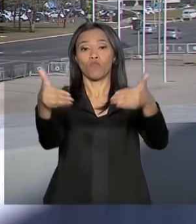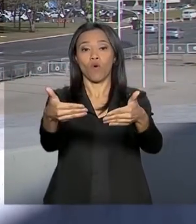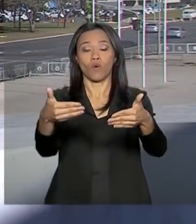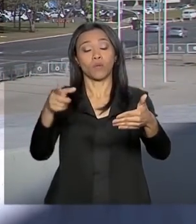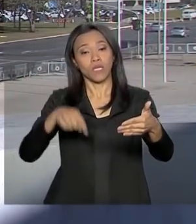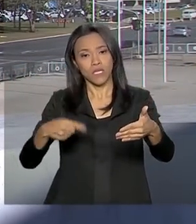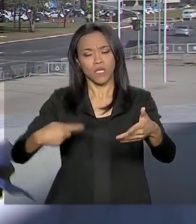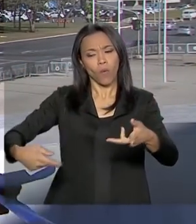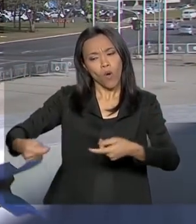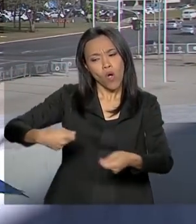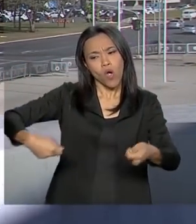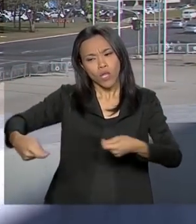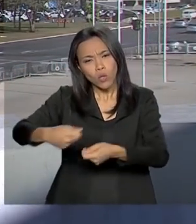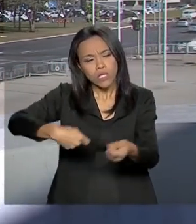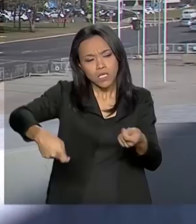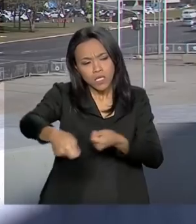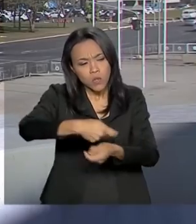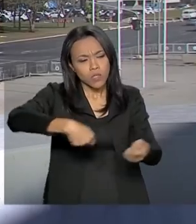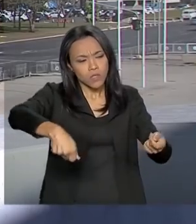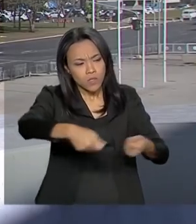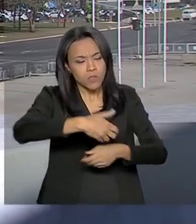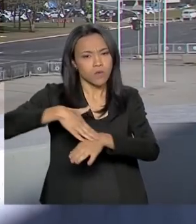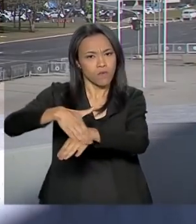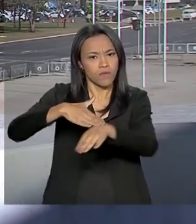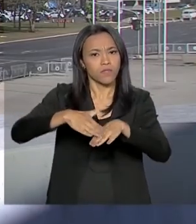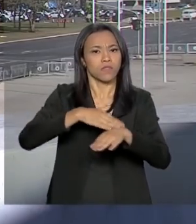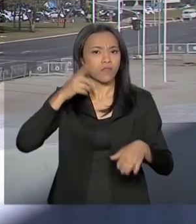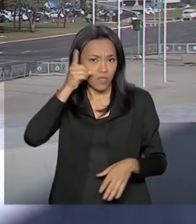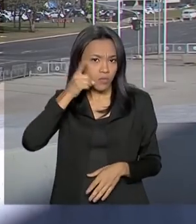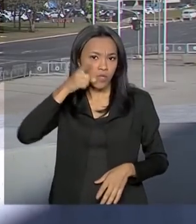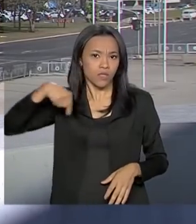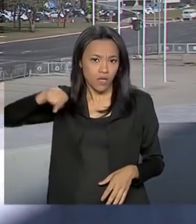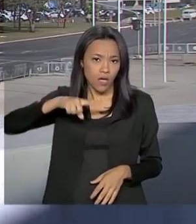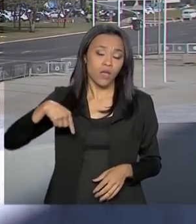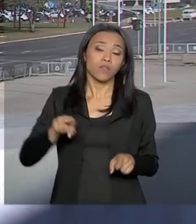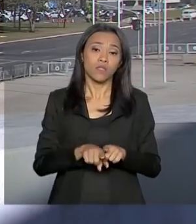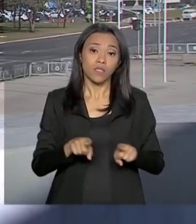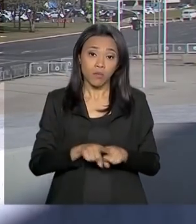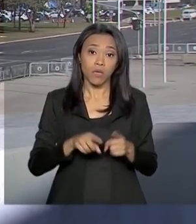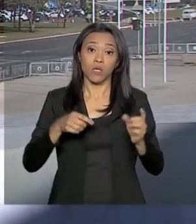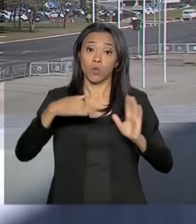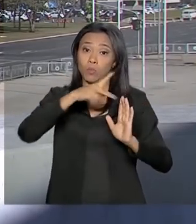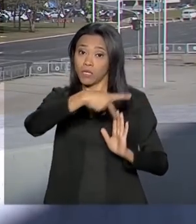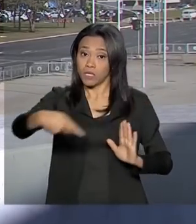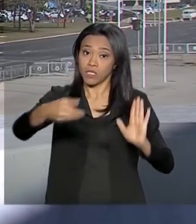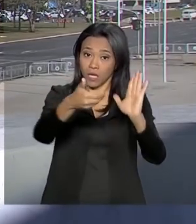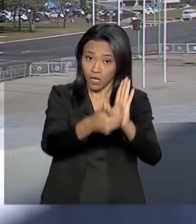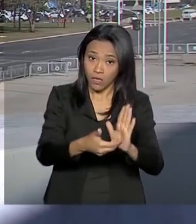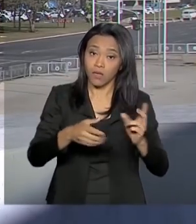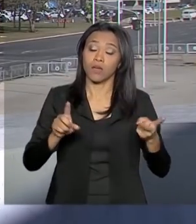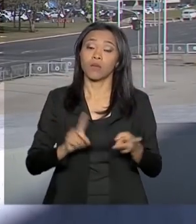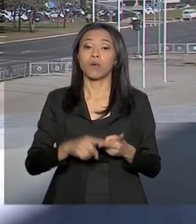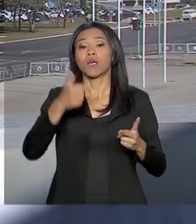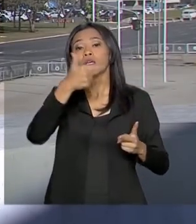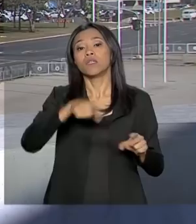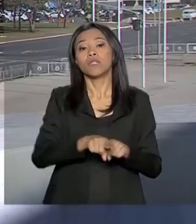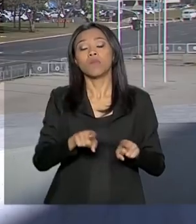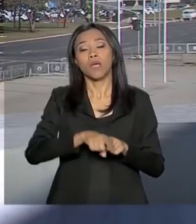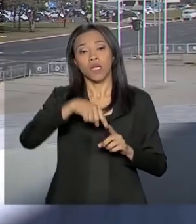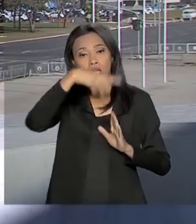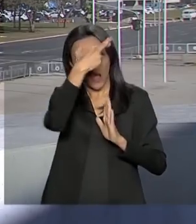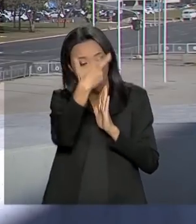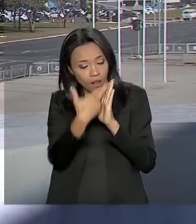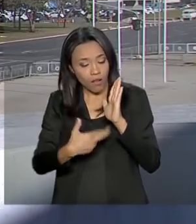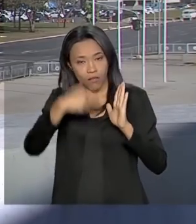essa negociação aí da Previdência, eu cito o presidente da Câmara, Rodrigo Maia, da Comissão Especial, Marcelo Ramos, e o relator, deputado Samuel Moreira, vão